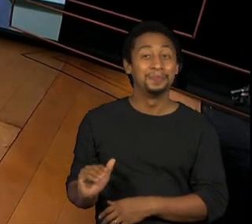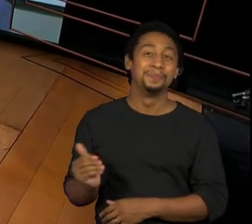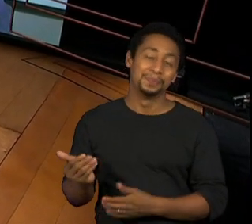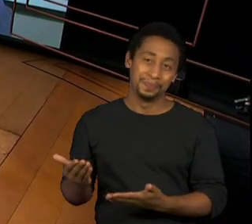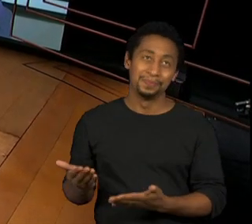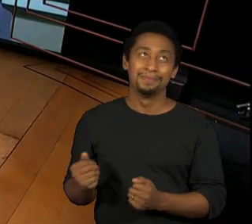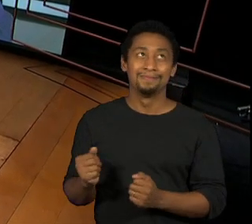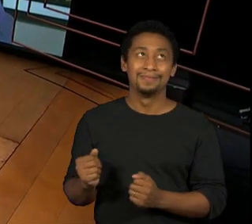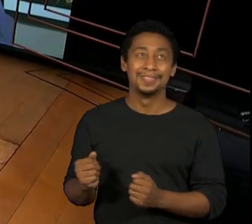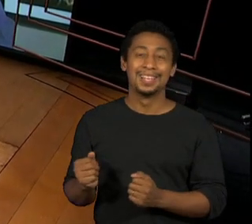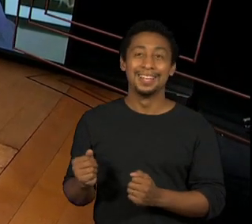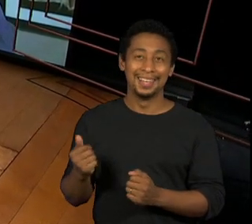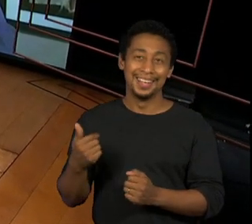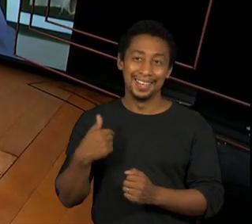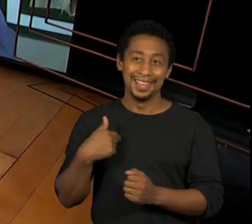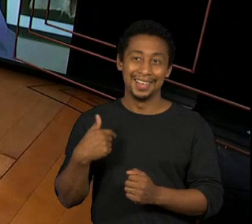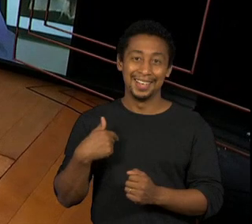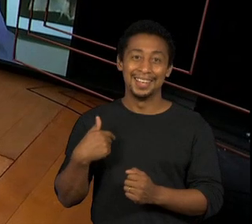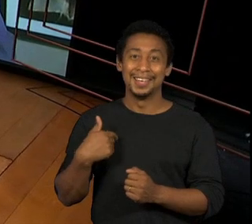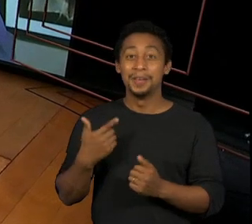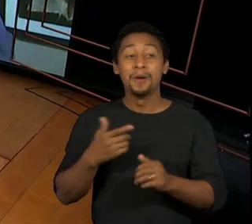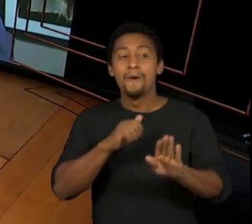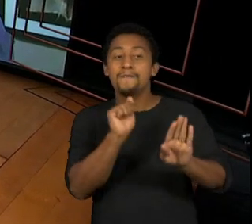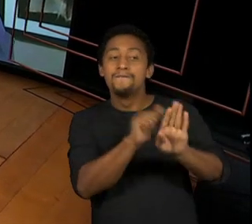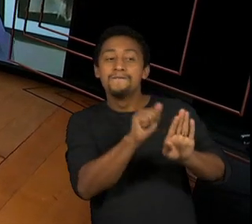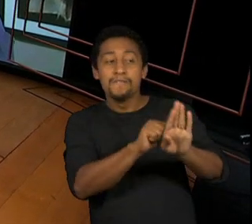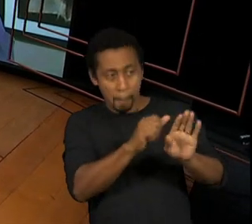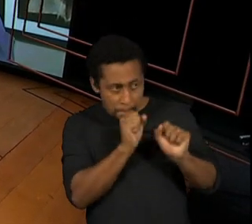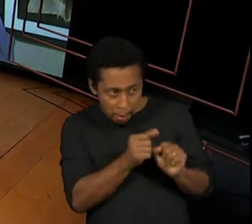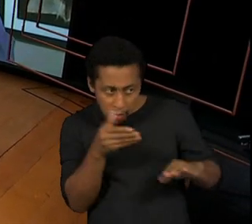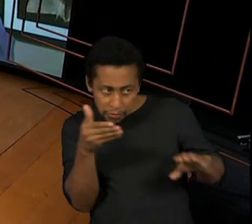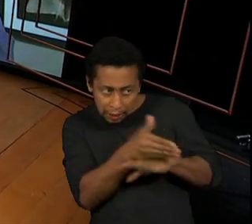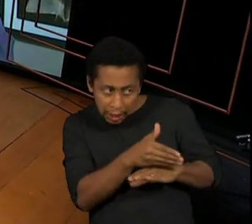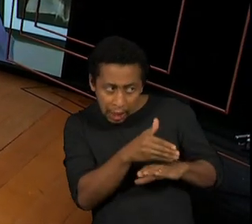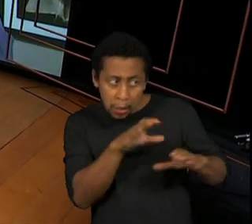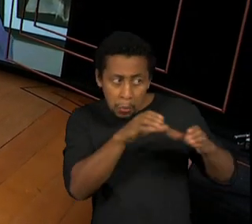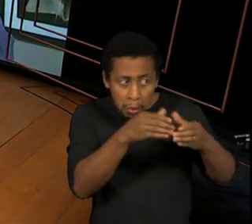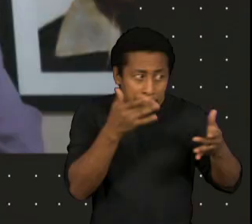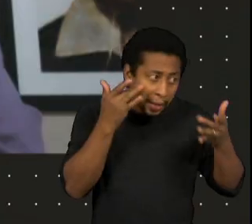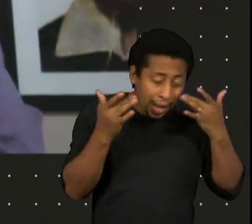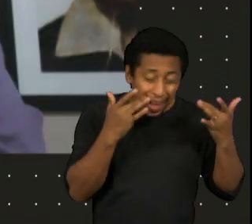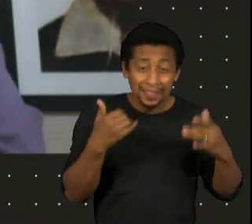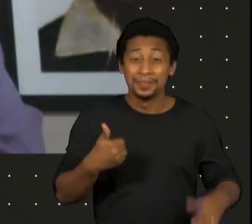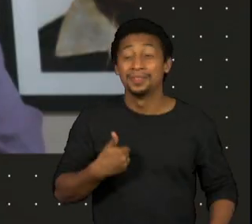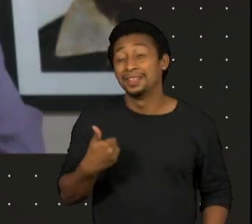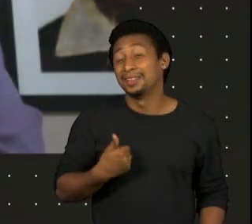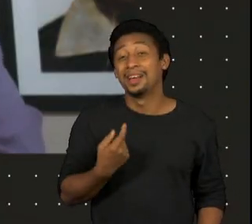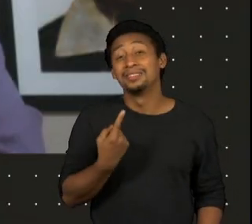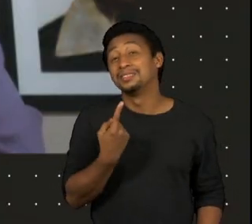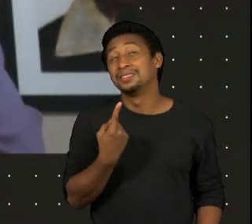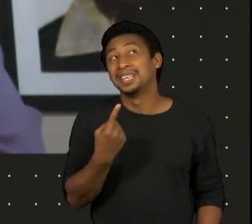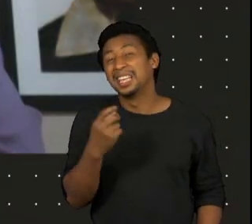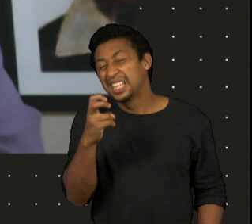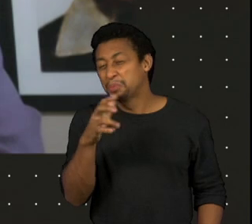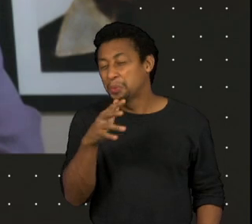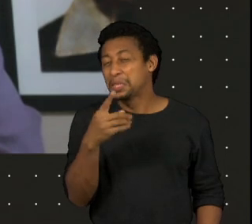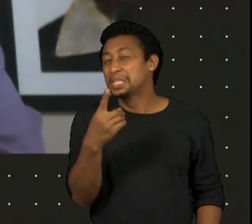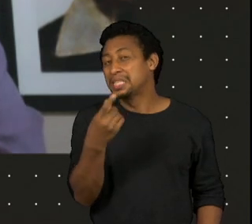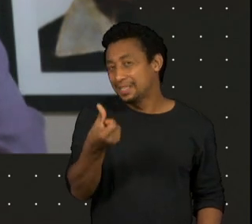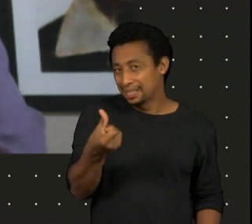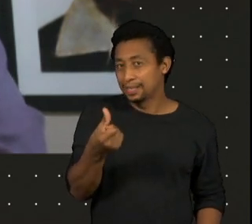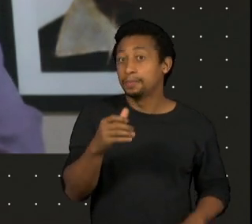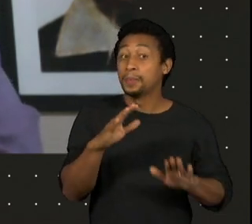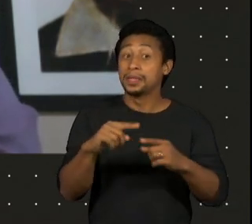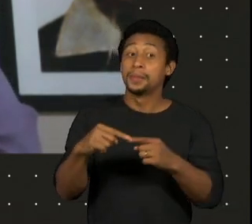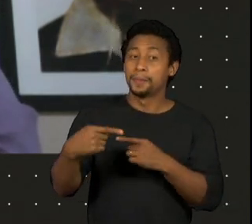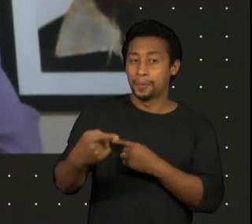Quando eu bati a porta lá, já vivia até 15, 16 anos. Mas aí surgiu um curso no Arena, que é a Cecília Toninho e